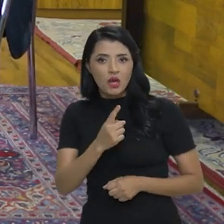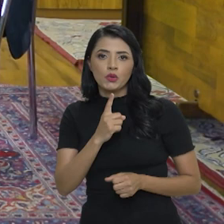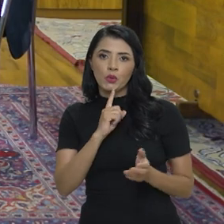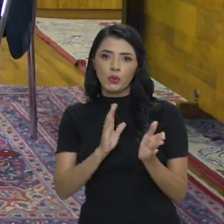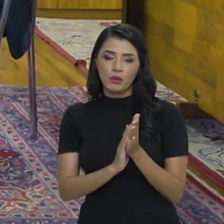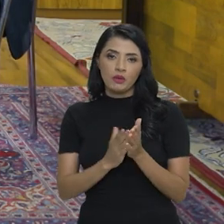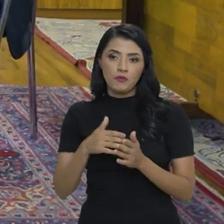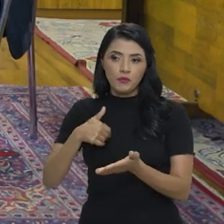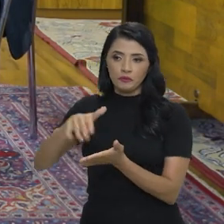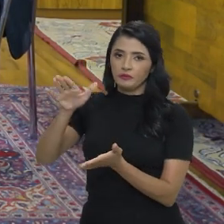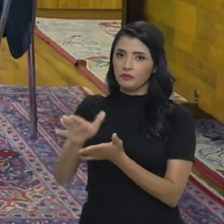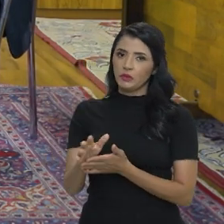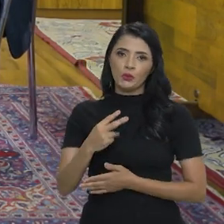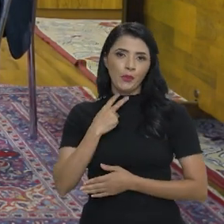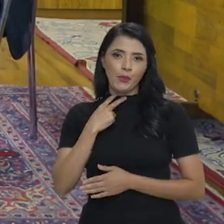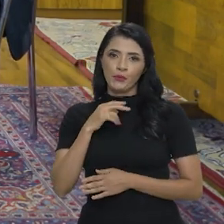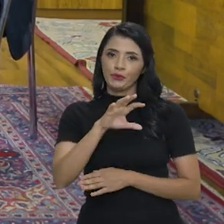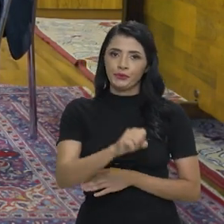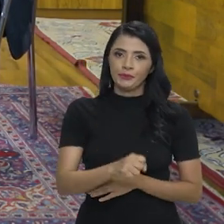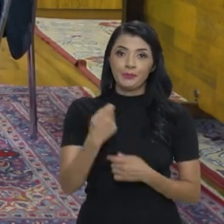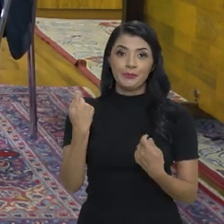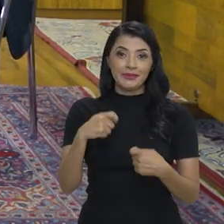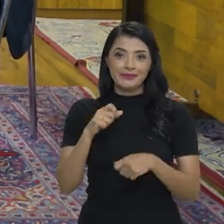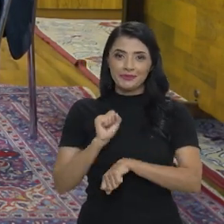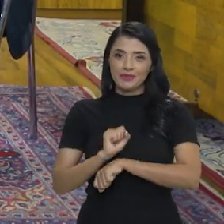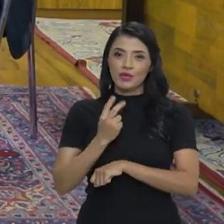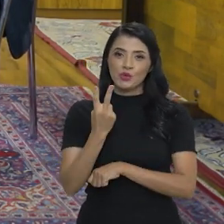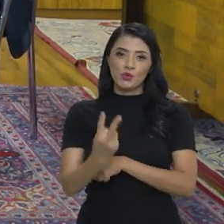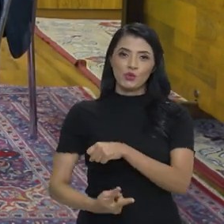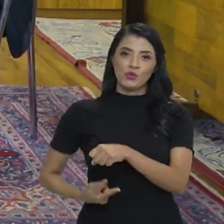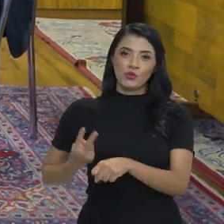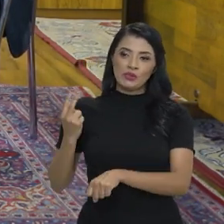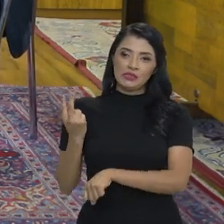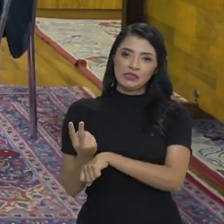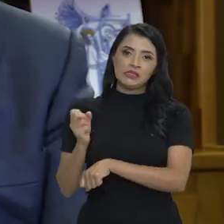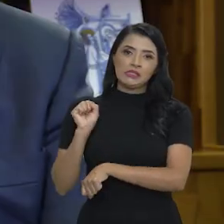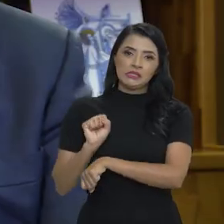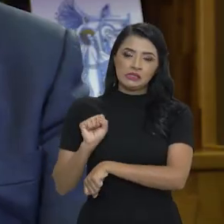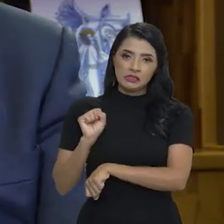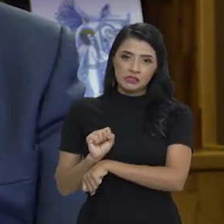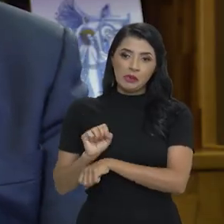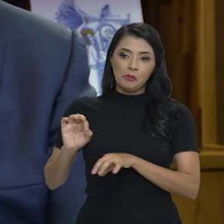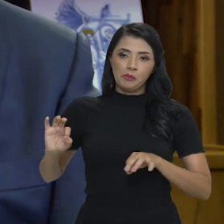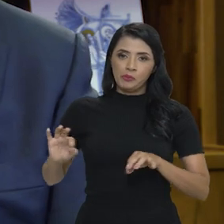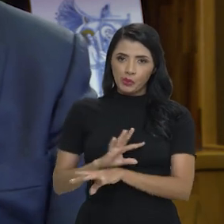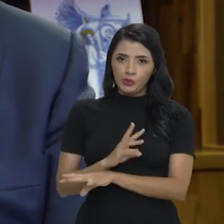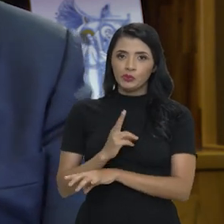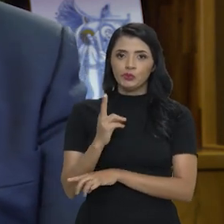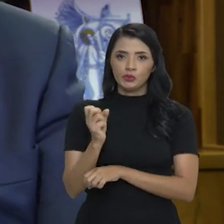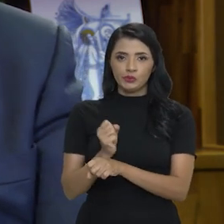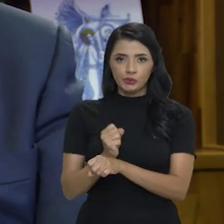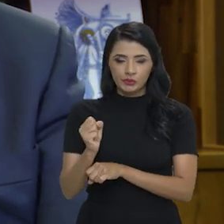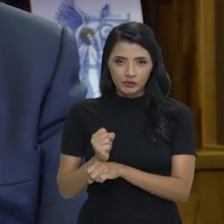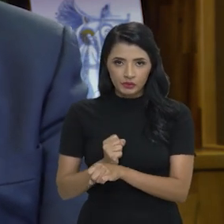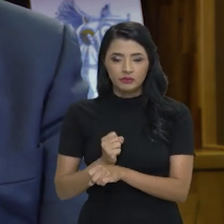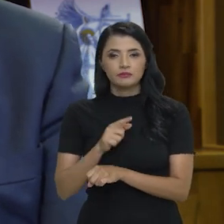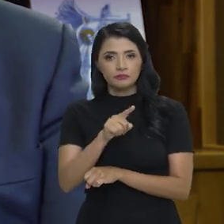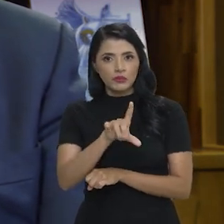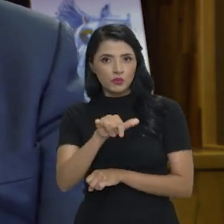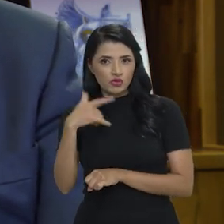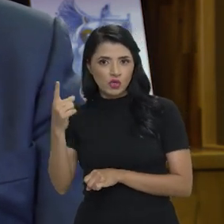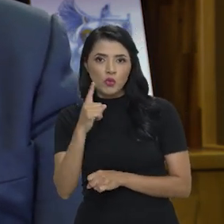aniversário foi demitido e ele não pode sacar. Tem que aguardar dois anos até completar dois anos pós,